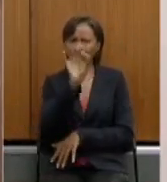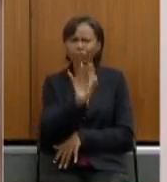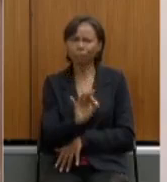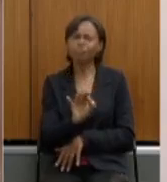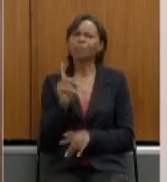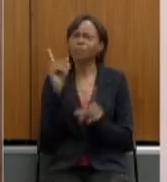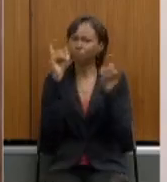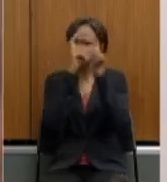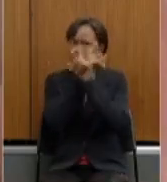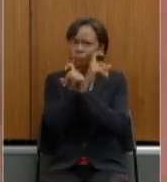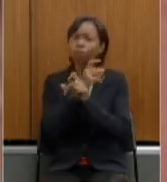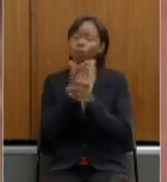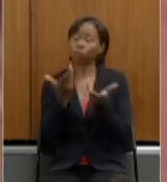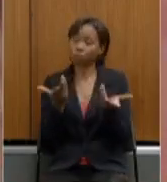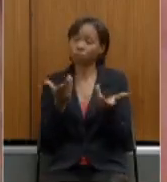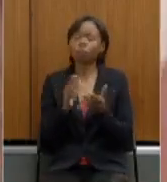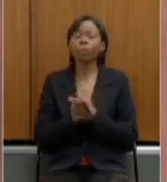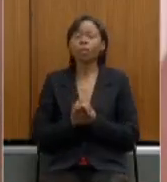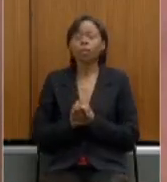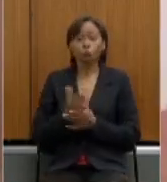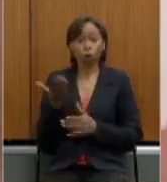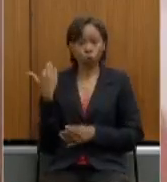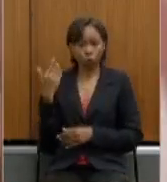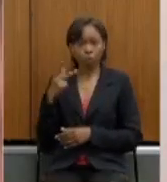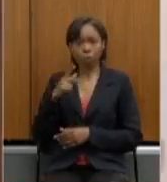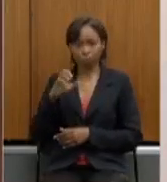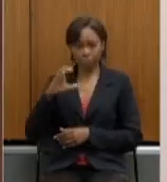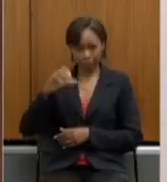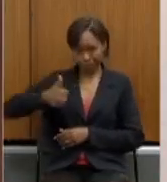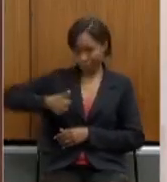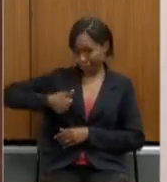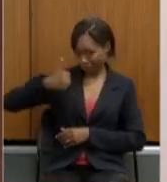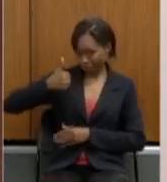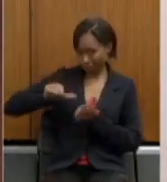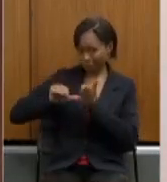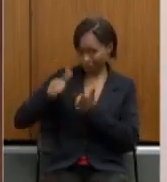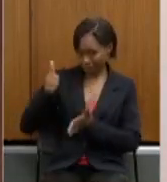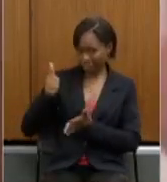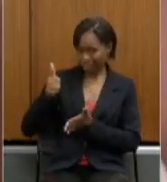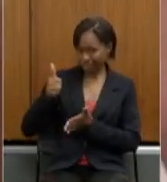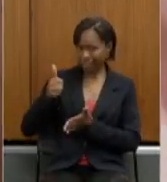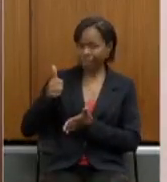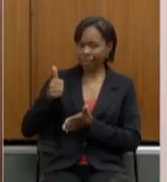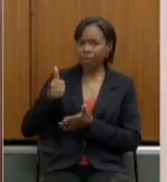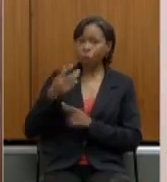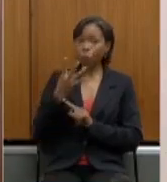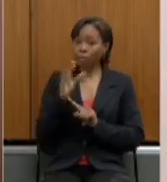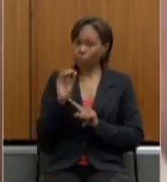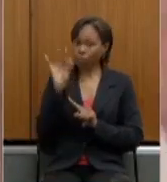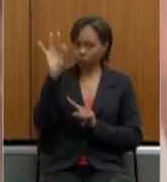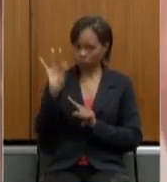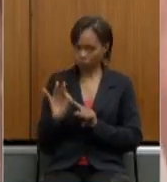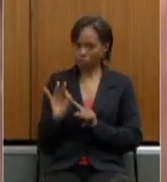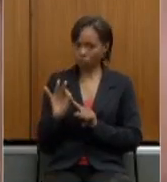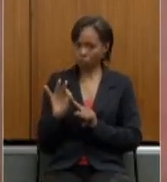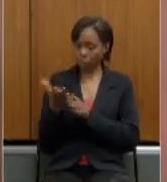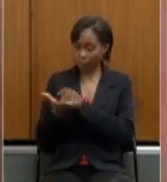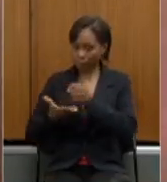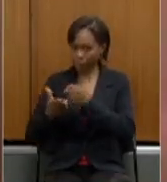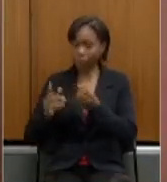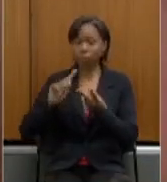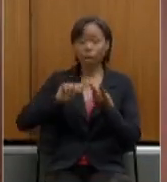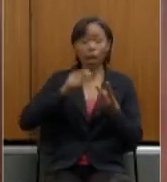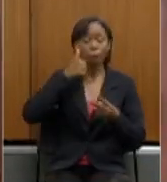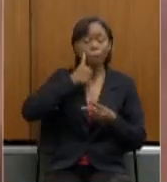e aí nós fizemos lá na primeira PEC essa que foi impetrada o mandato 40% que era a cota base a viúva